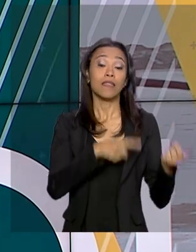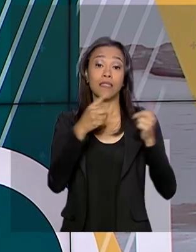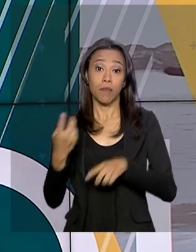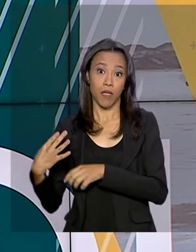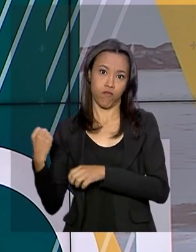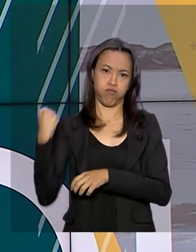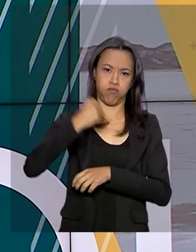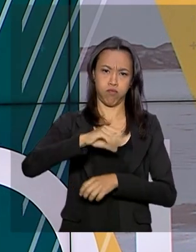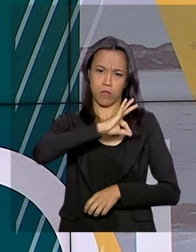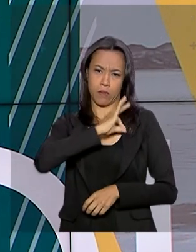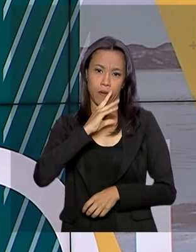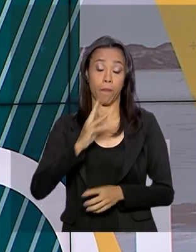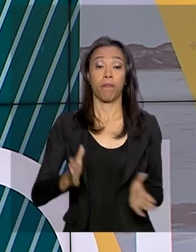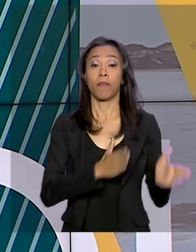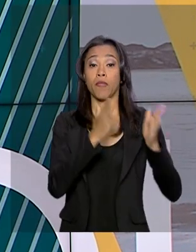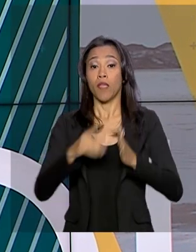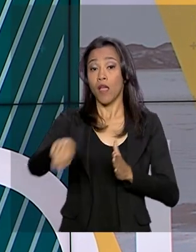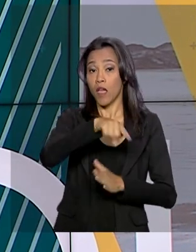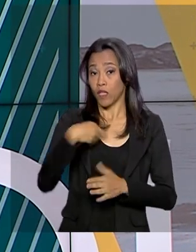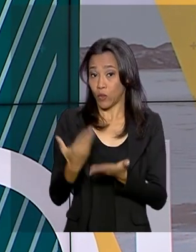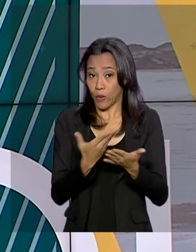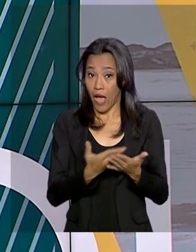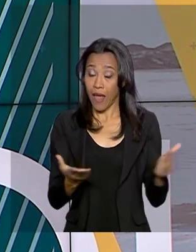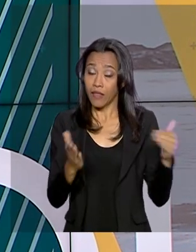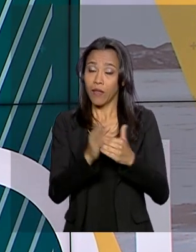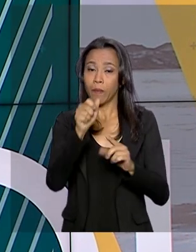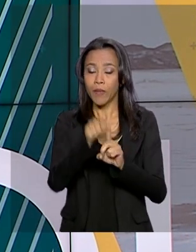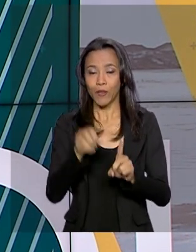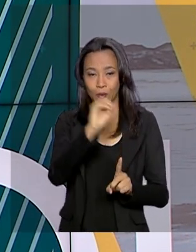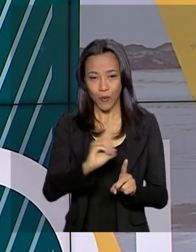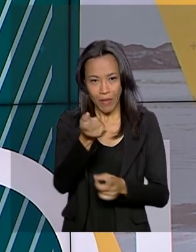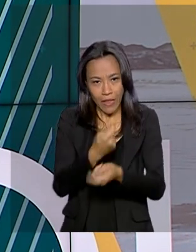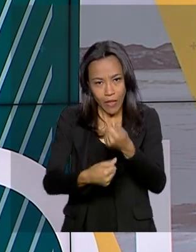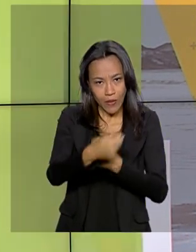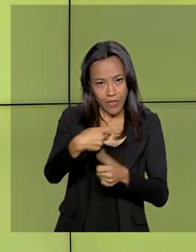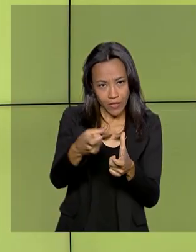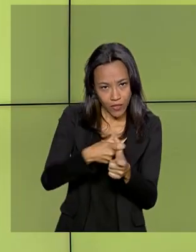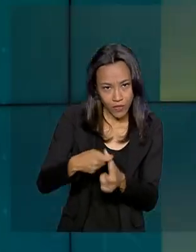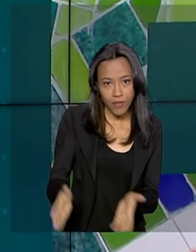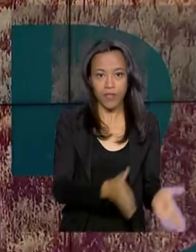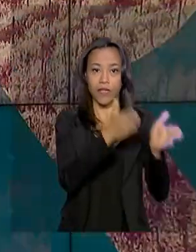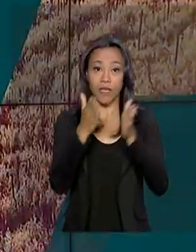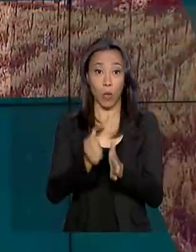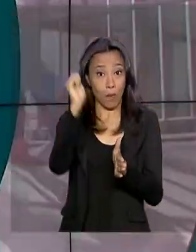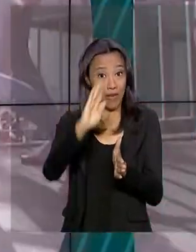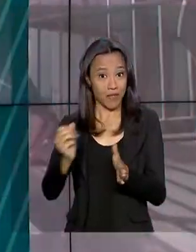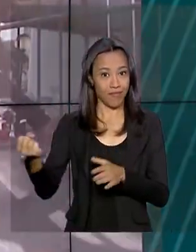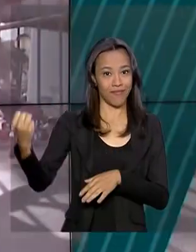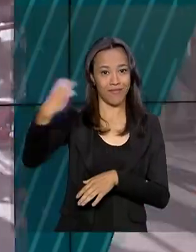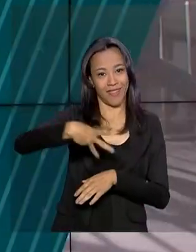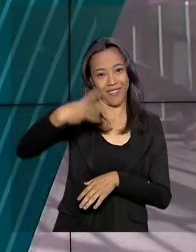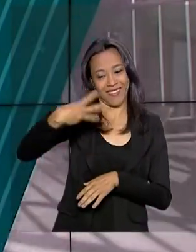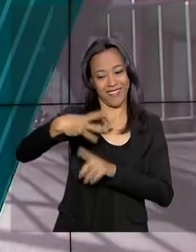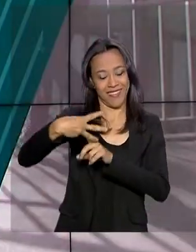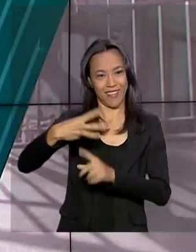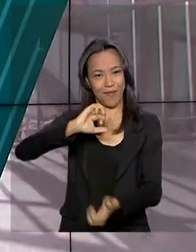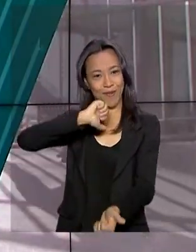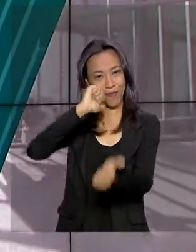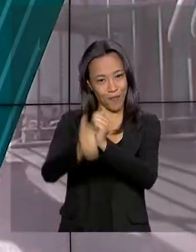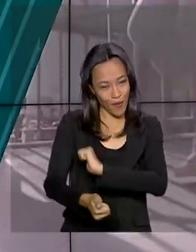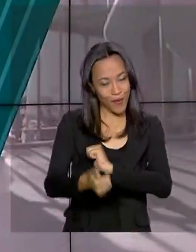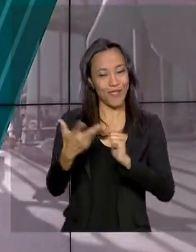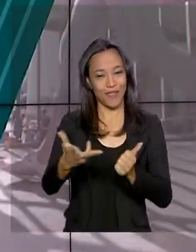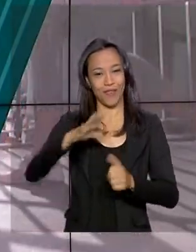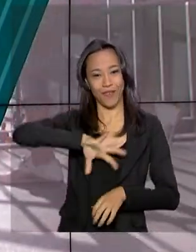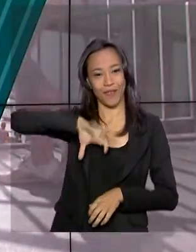Estudantes têm até outubro para renegociar dívidas com o FIES. E veja também, Brasil ocupa a terceira colocação nos Jogos Pan-Americanos